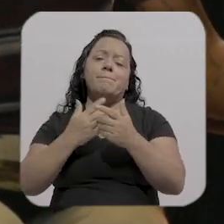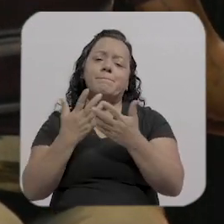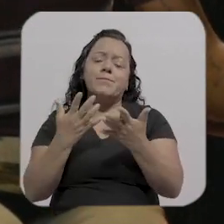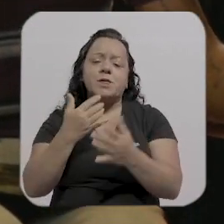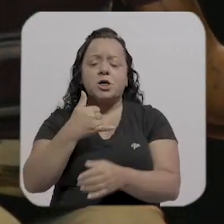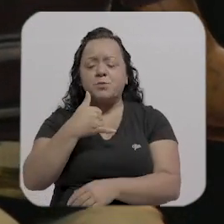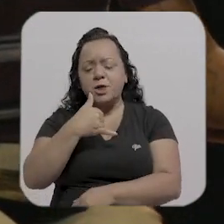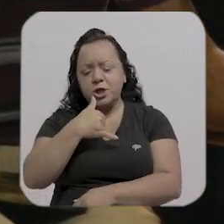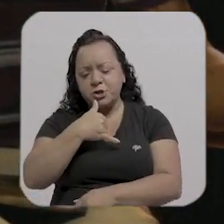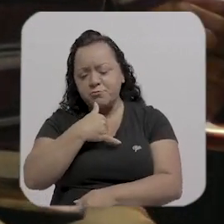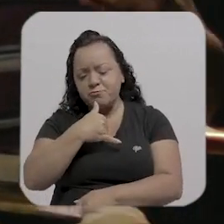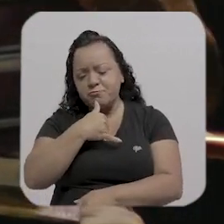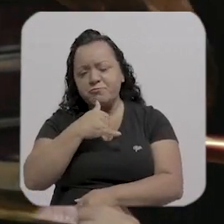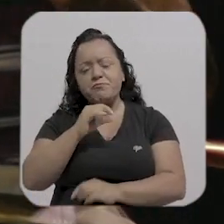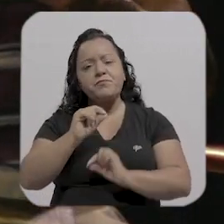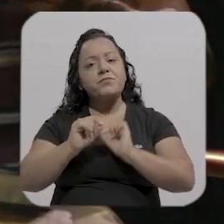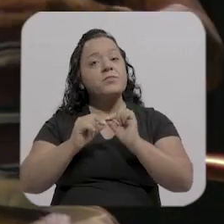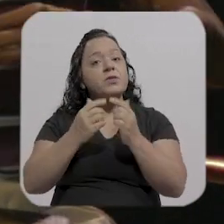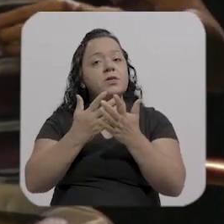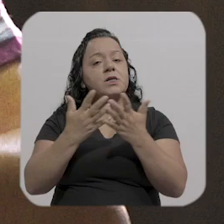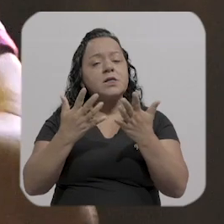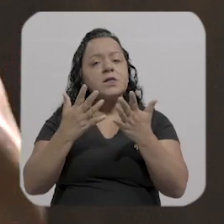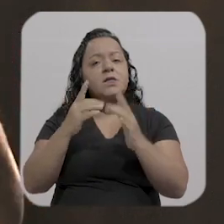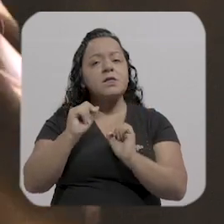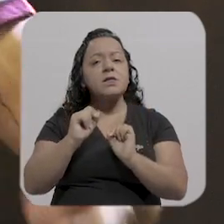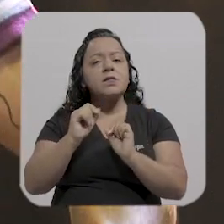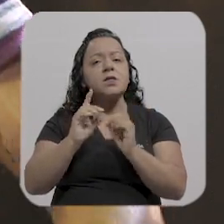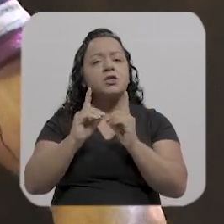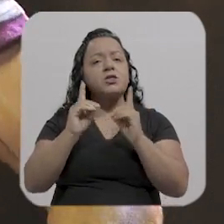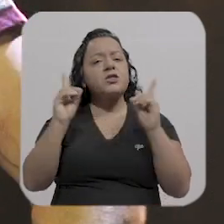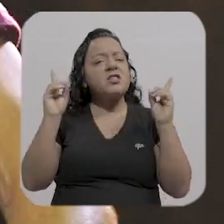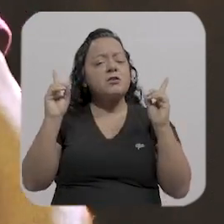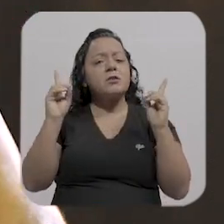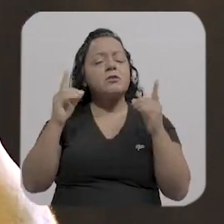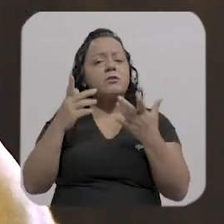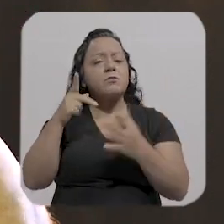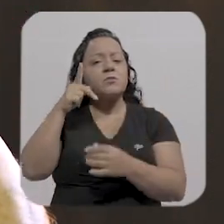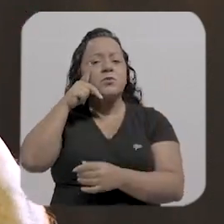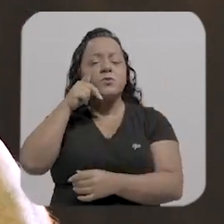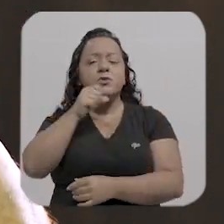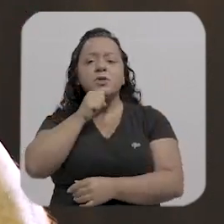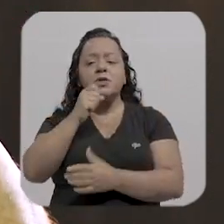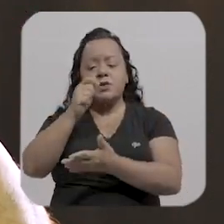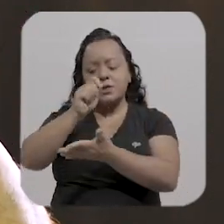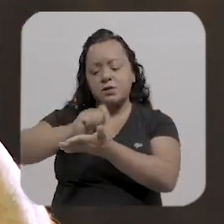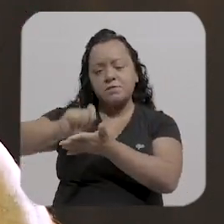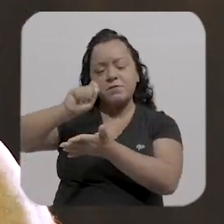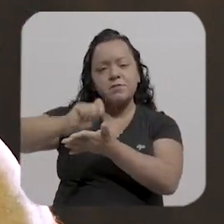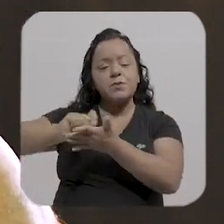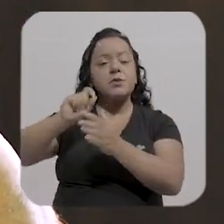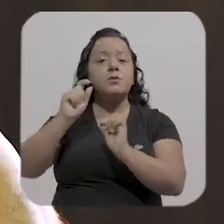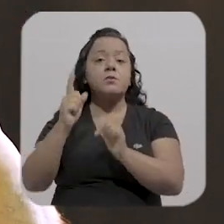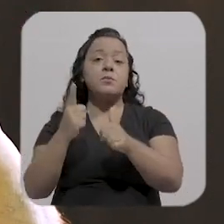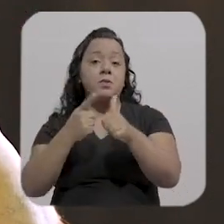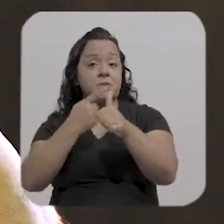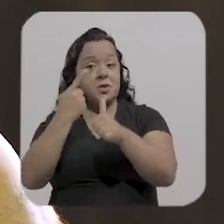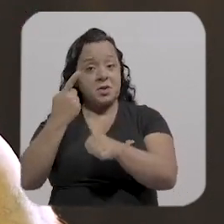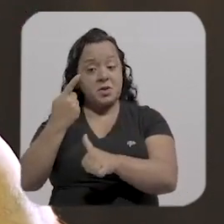bem triste mesmo assim num sentido distante estava distante de Porto Velho escrevi meu primeiro poema em um maitá